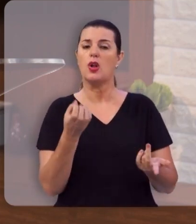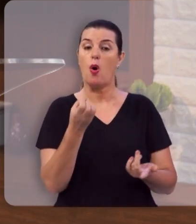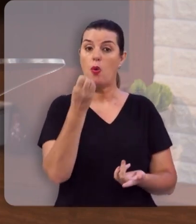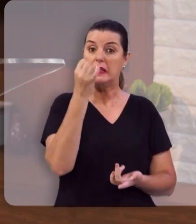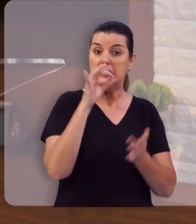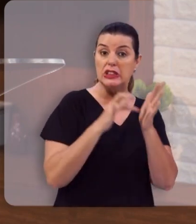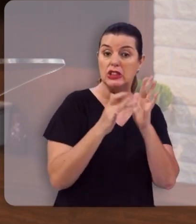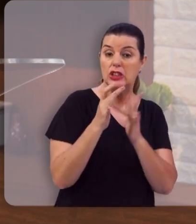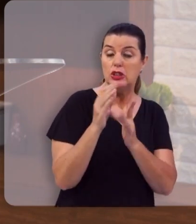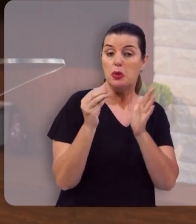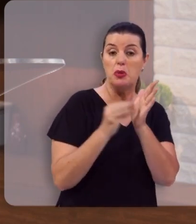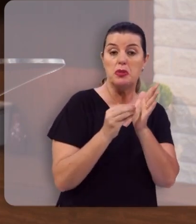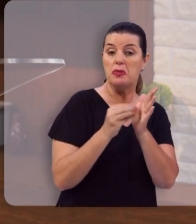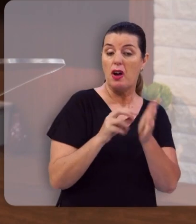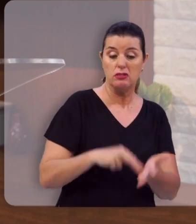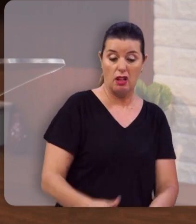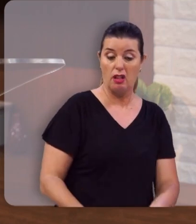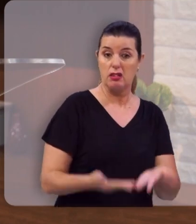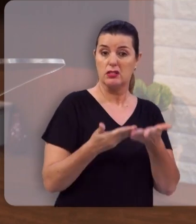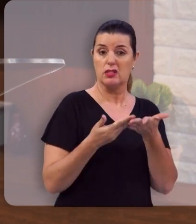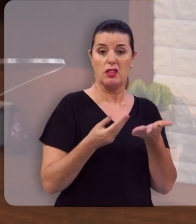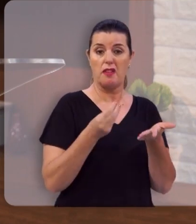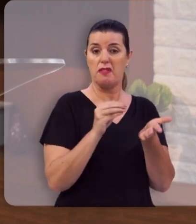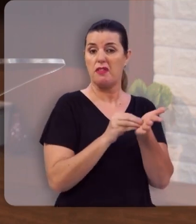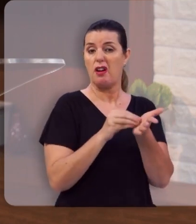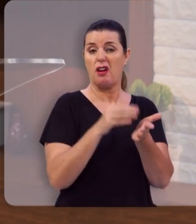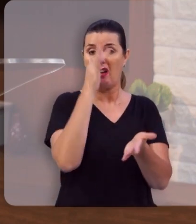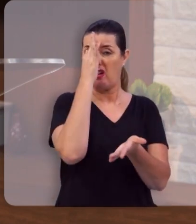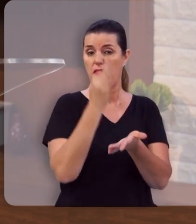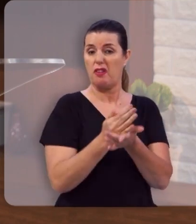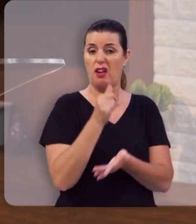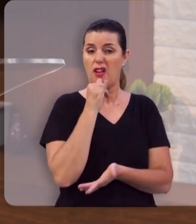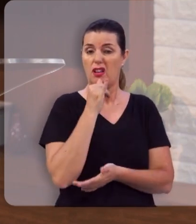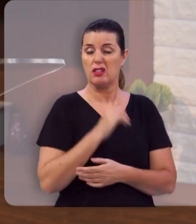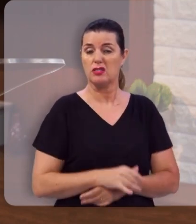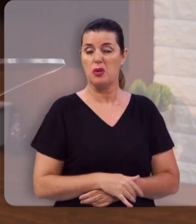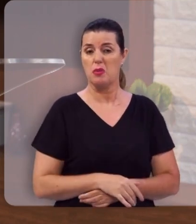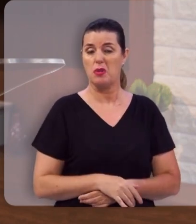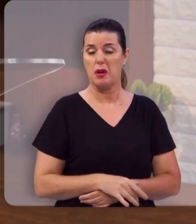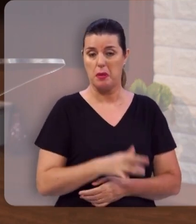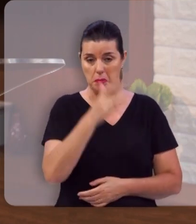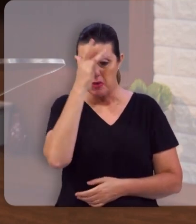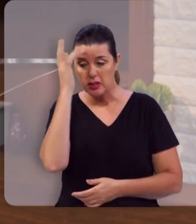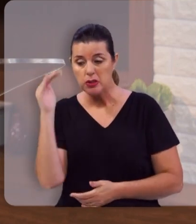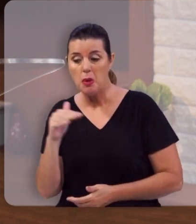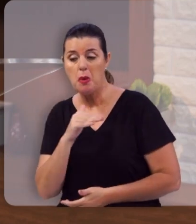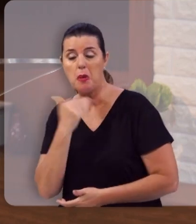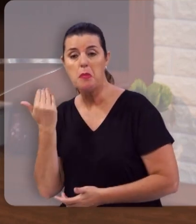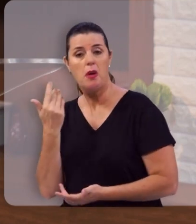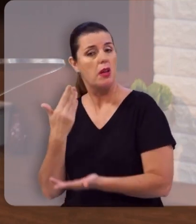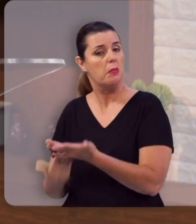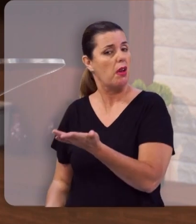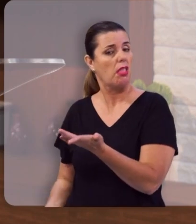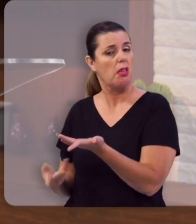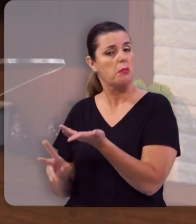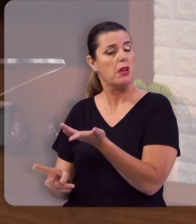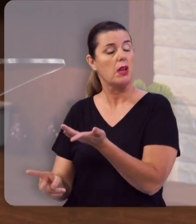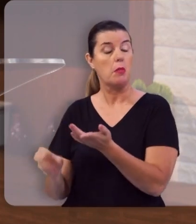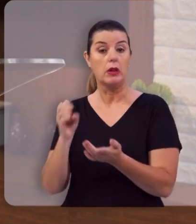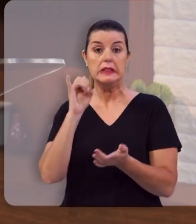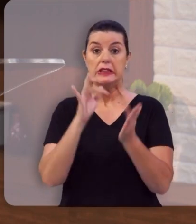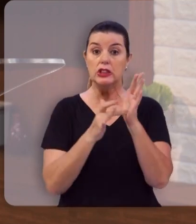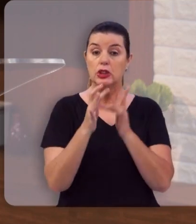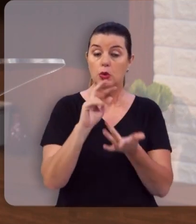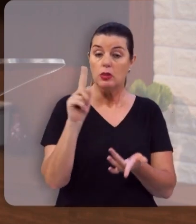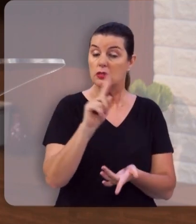é vã nossa fé? Se Cristo não ressuscitou, os que morreram, pereceram? Se